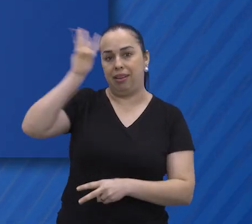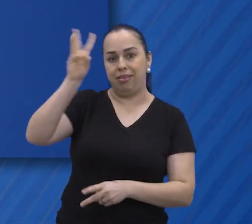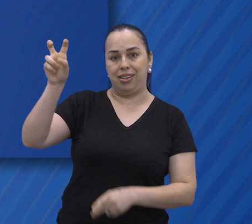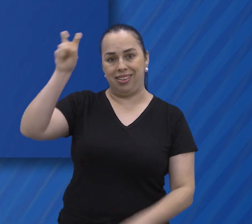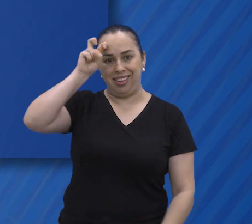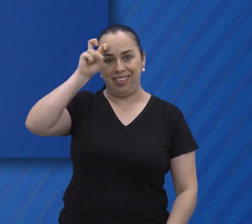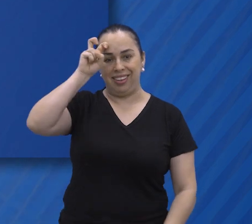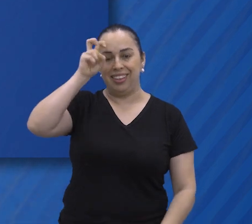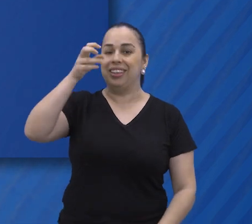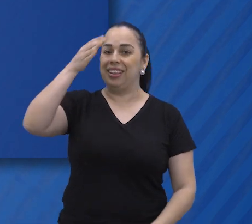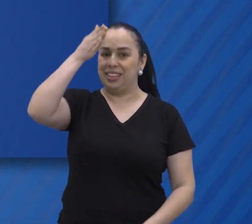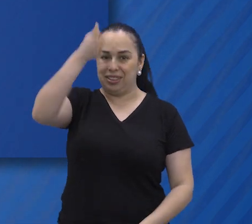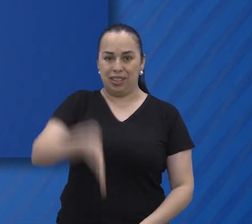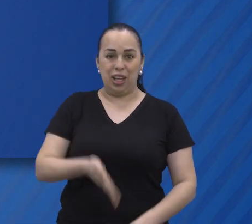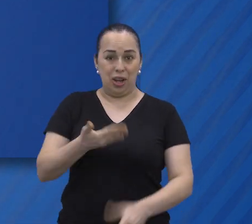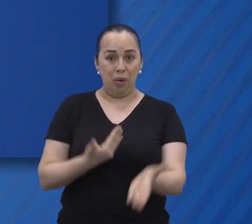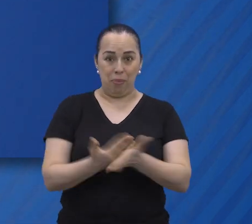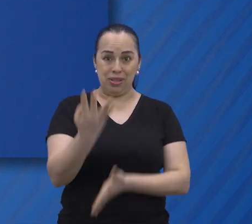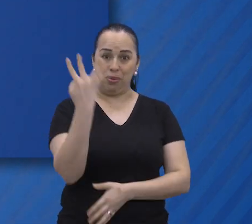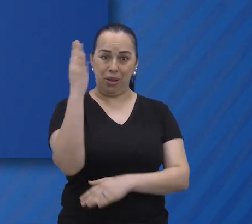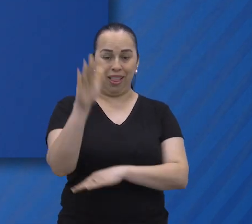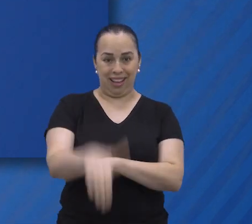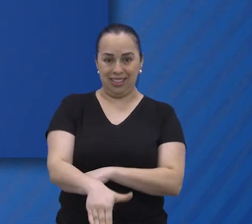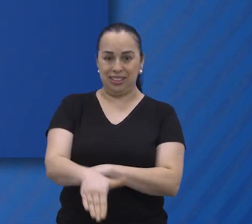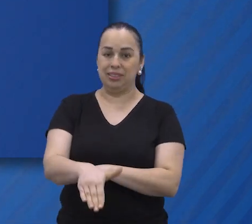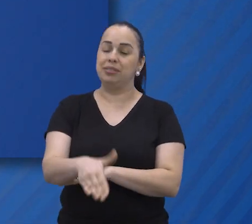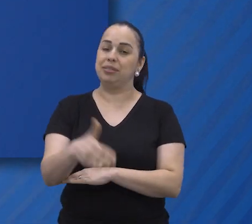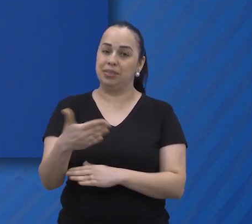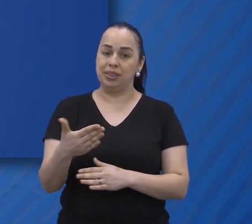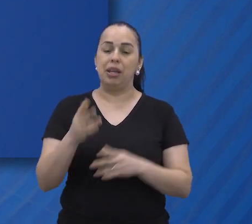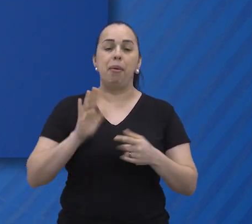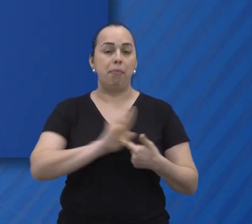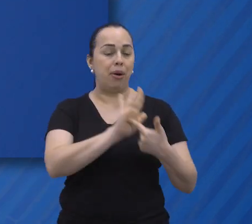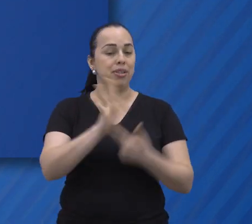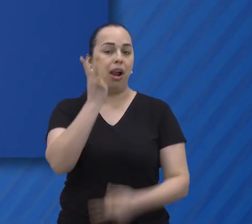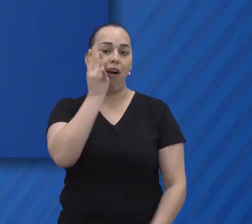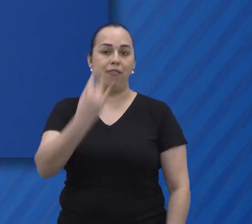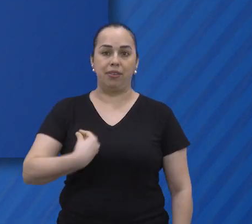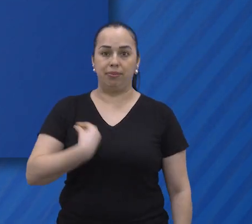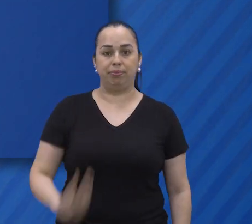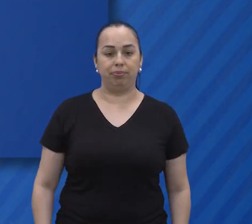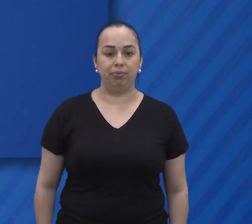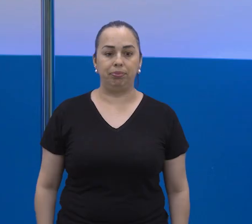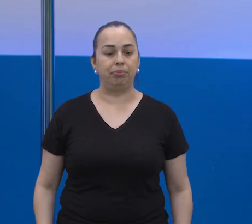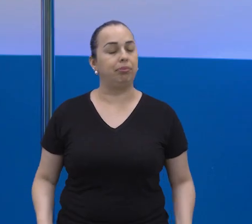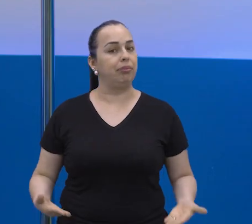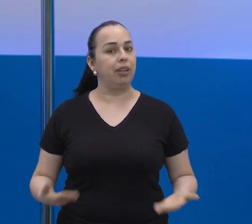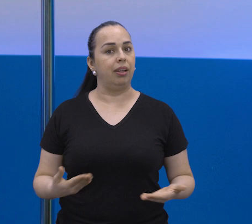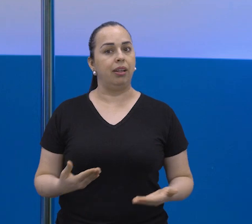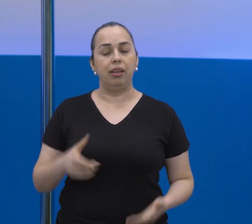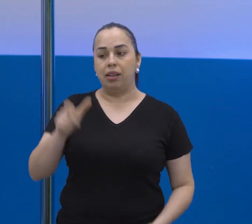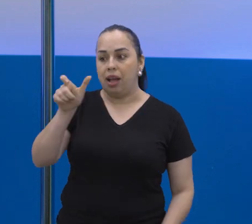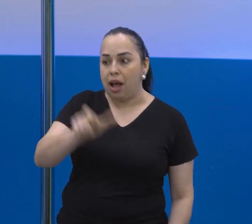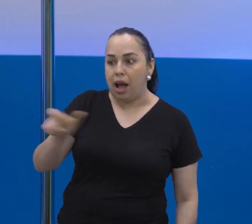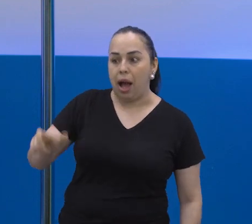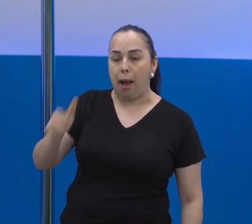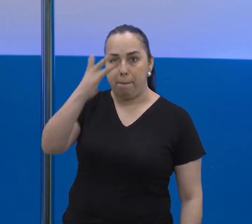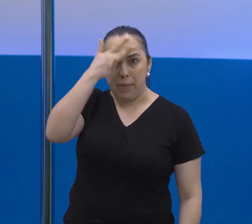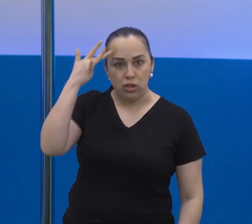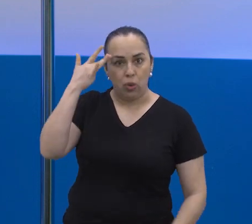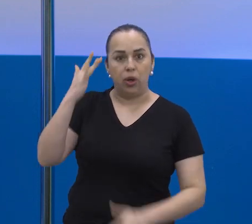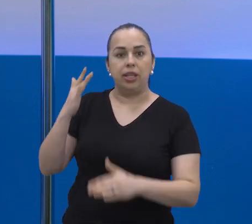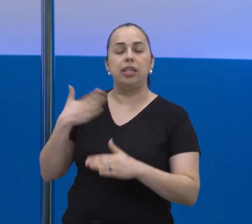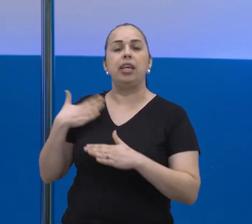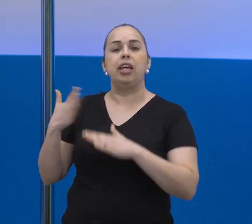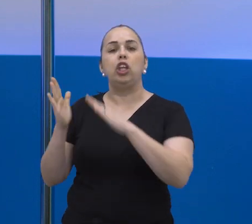realizadas todas as terças e quintas, a partir das 4 horas da tarde, com transmissão ao vivo. Dar oportunidade de